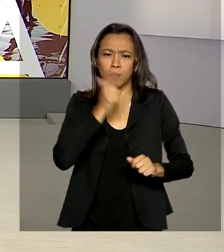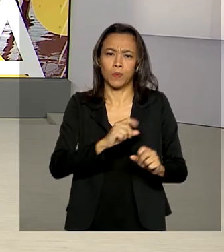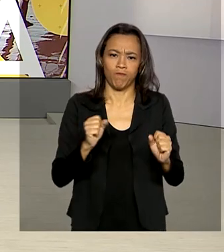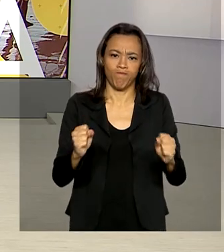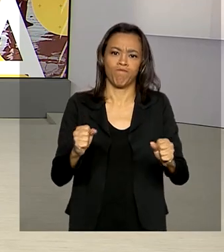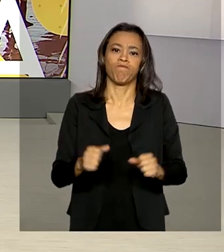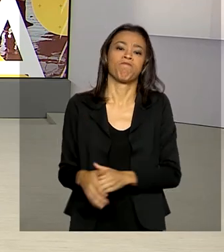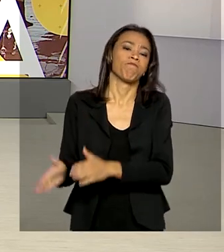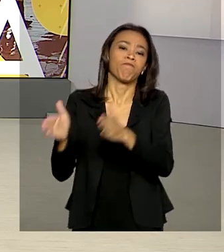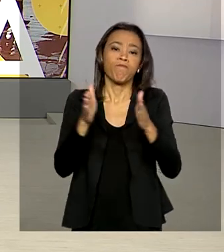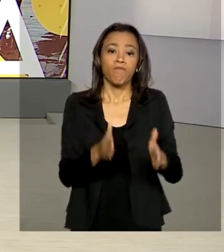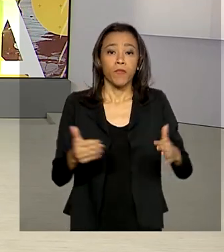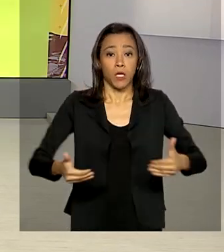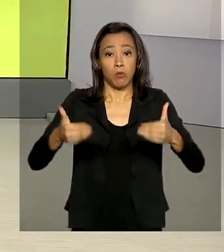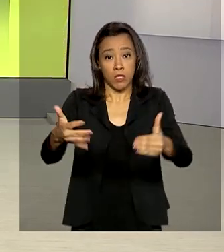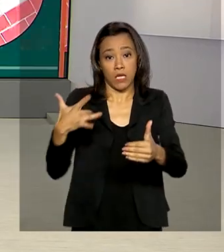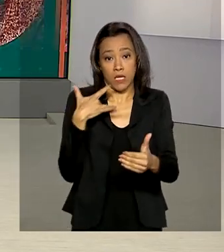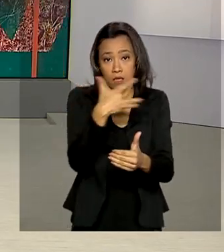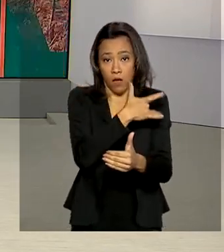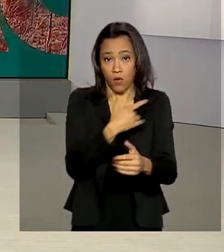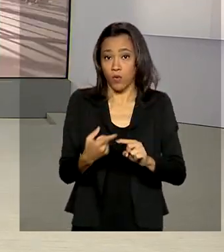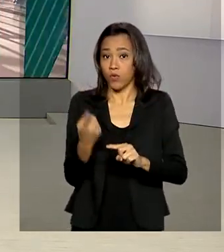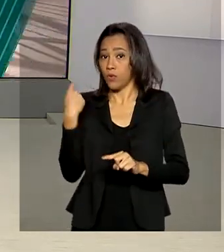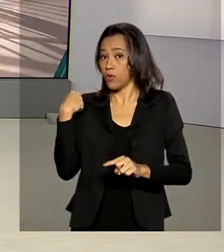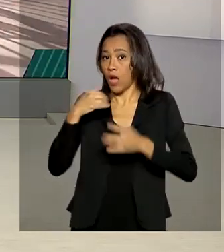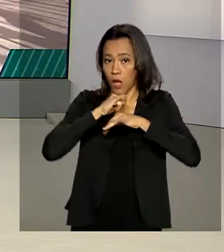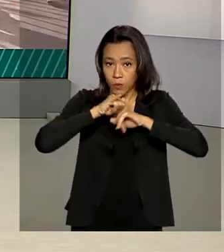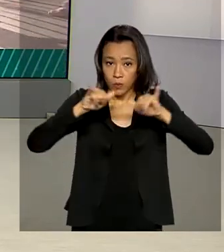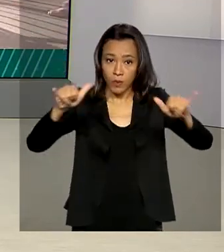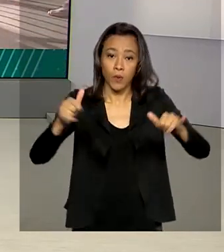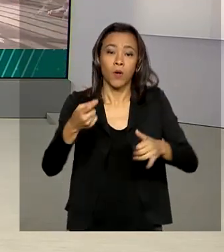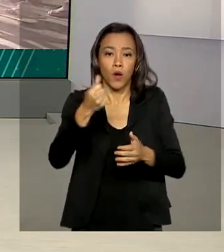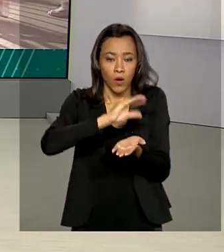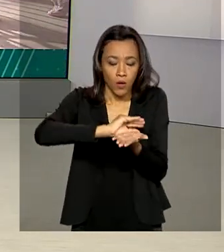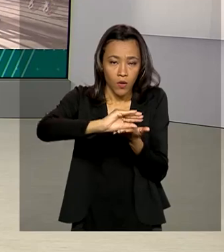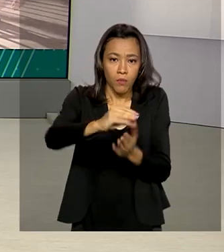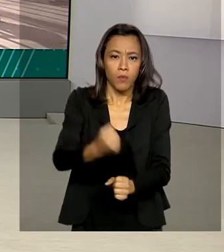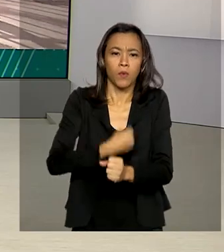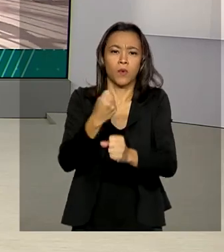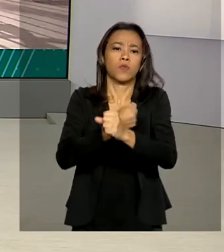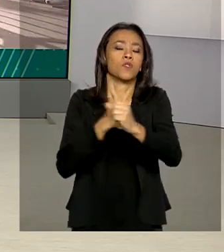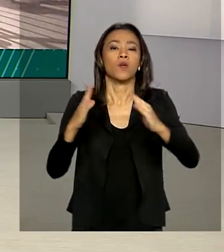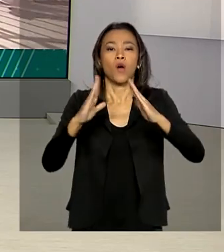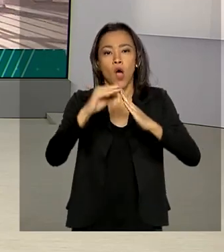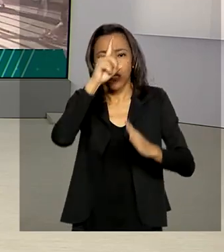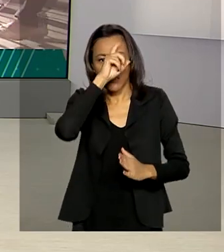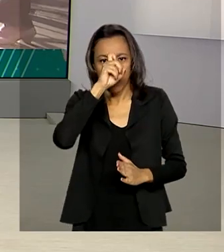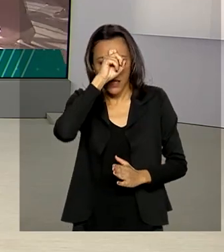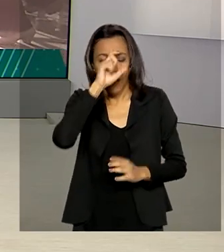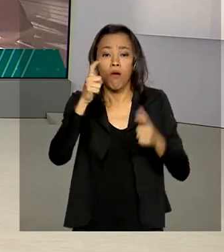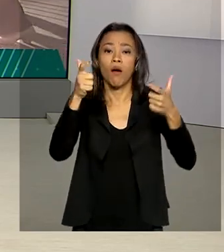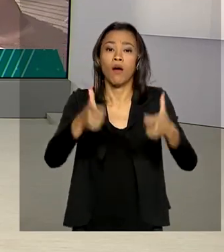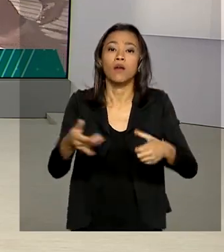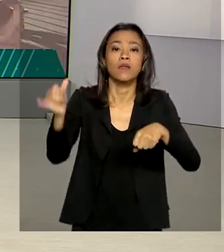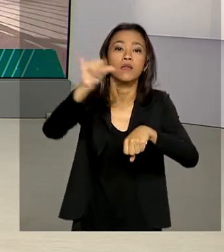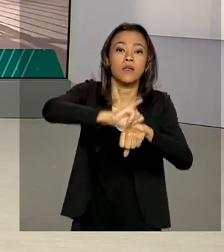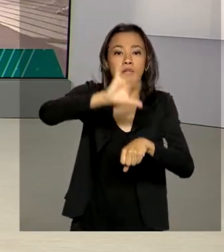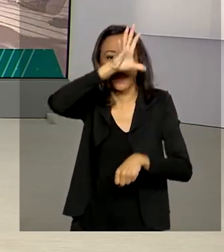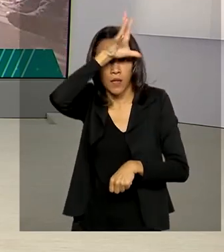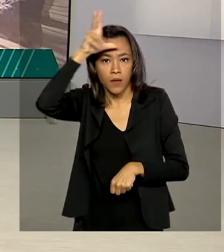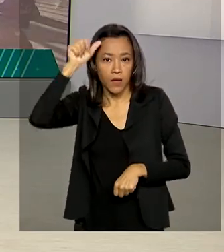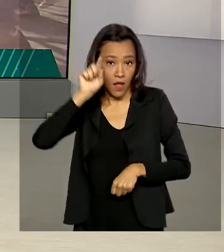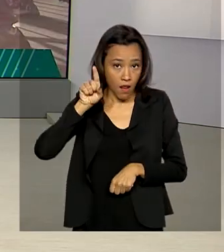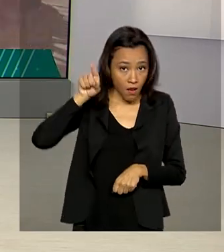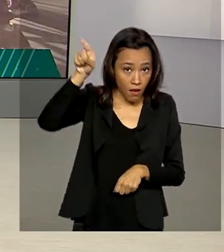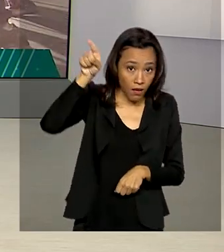E o Ministério da Saúde também anunciou a liberação de recursos para a construção de um hospital de campanha em Manaus. A capital do